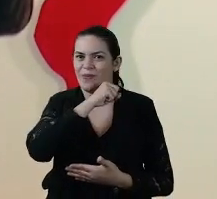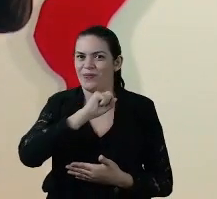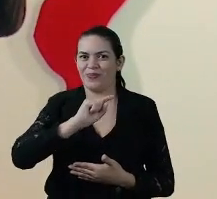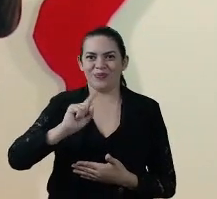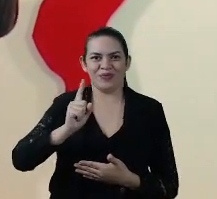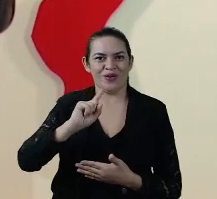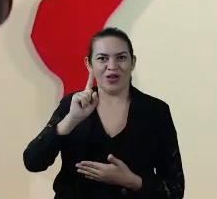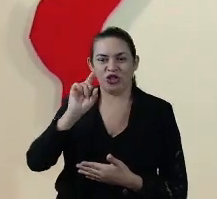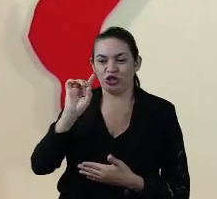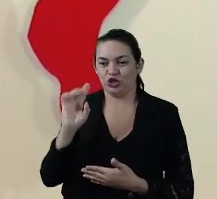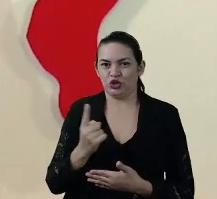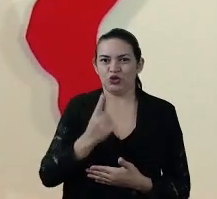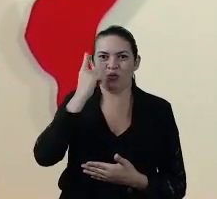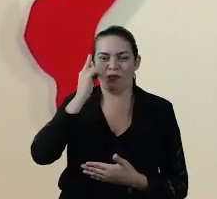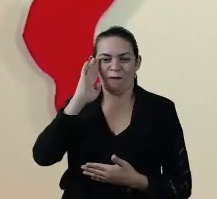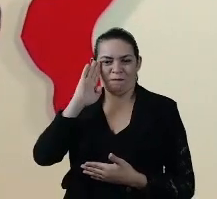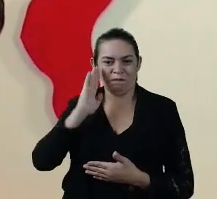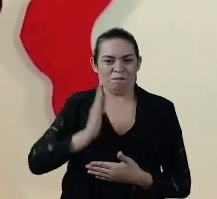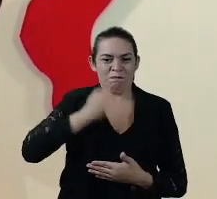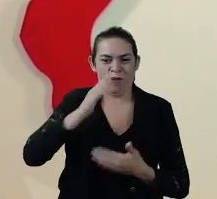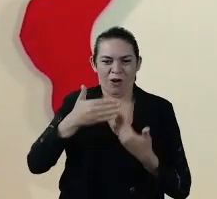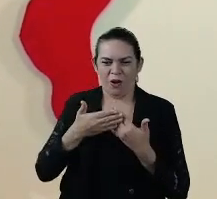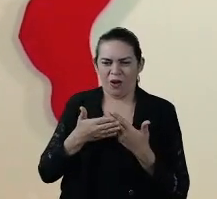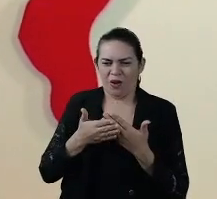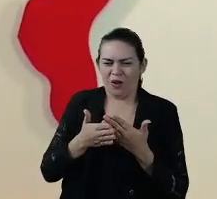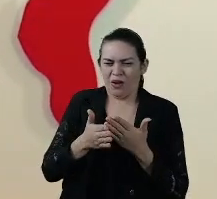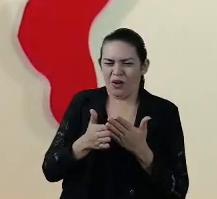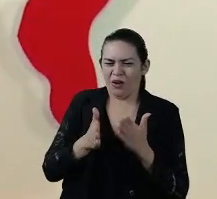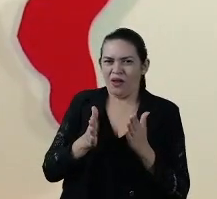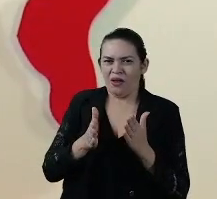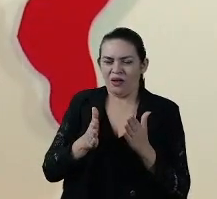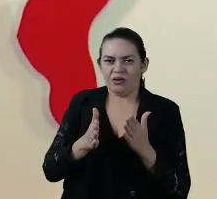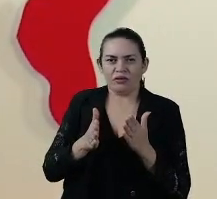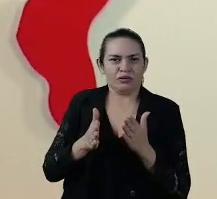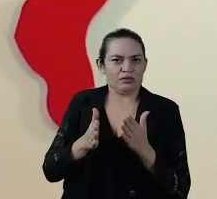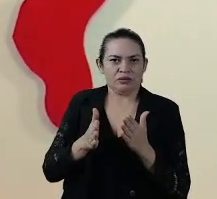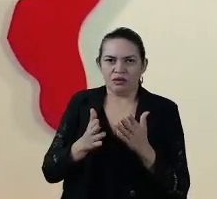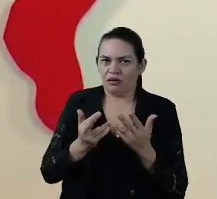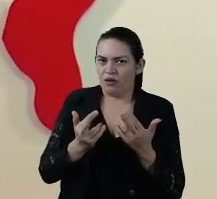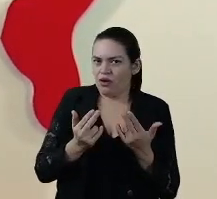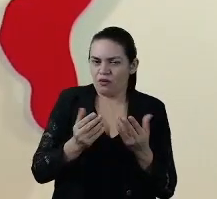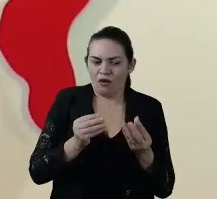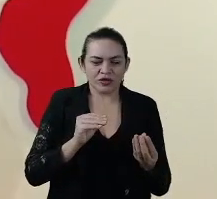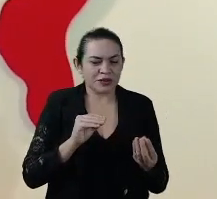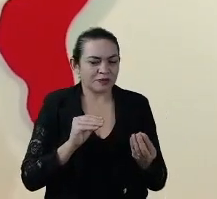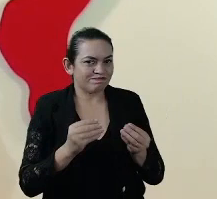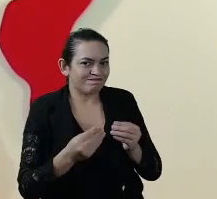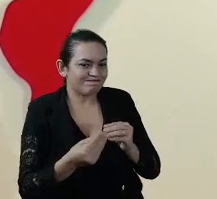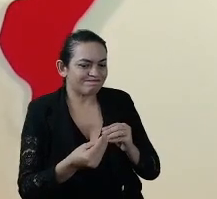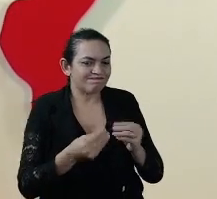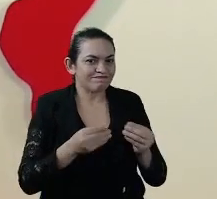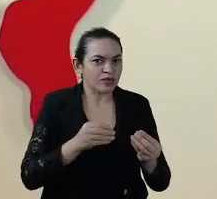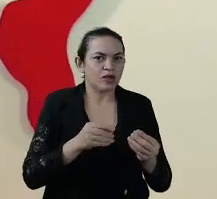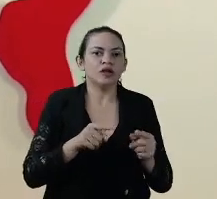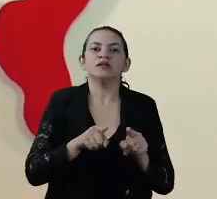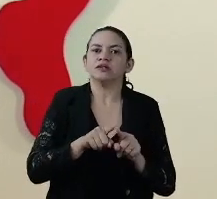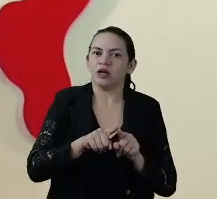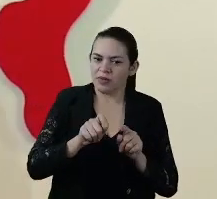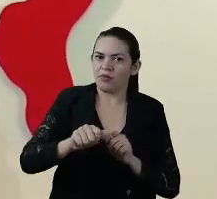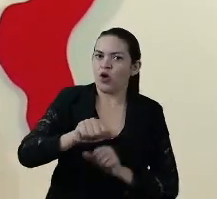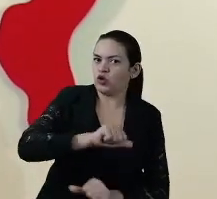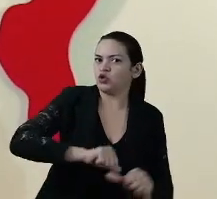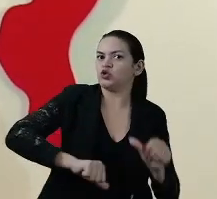E ele não se dá numa só direção. Assim como você flexibiliza, você pode também tornar normas mais